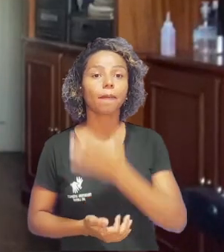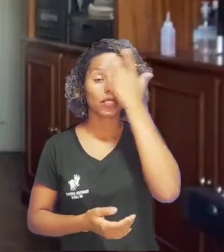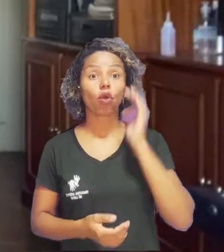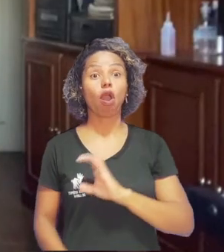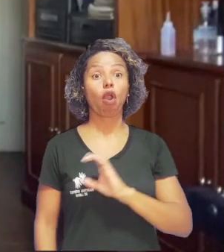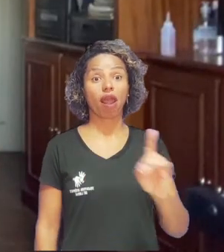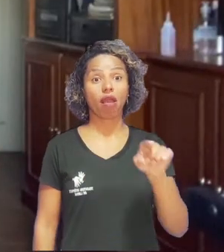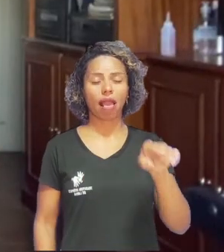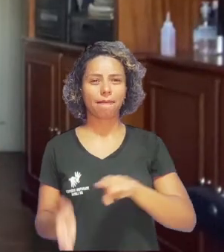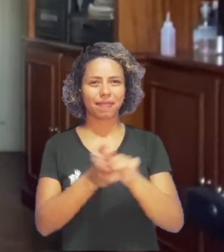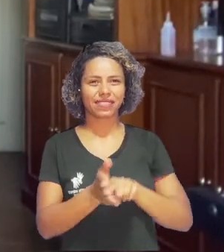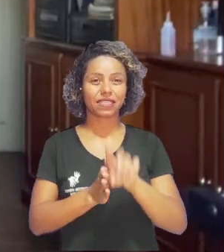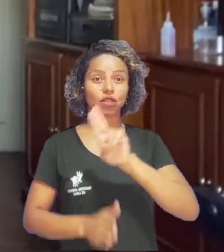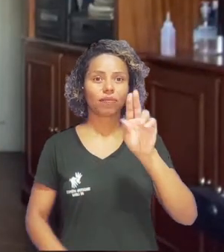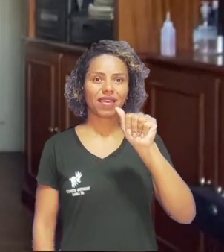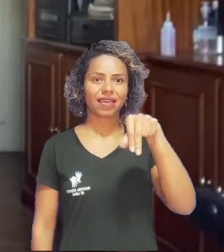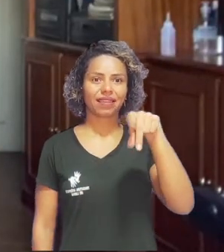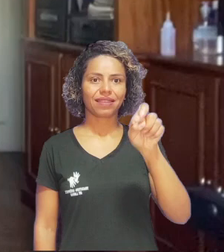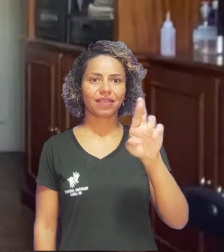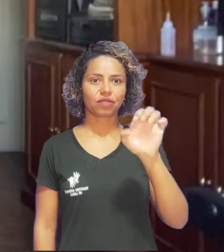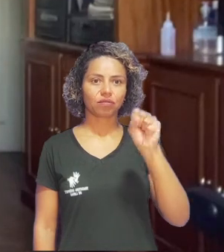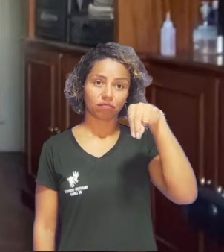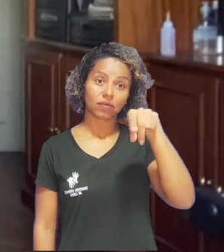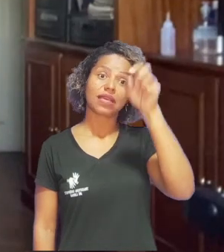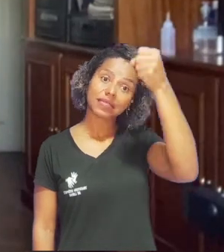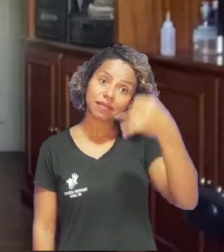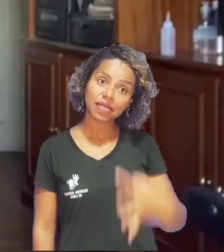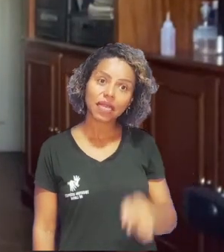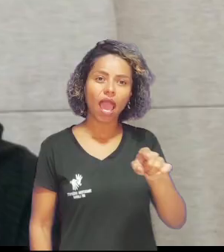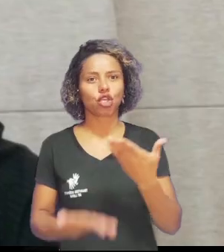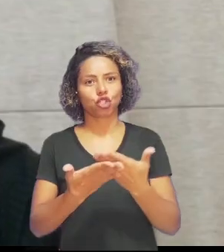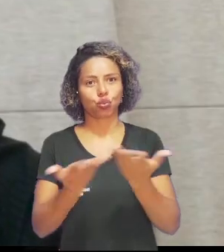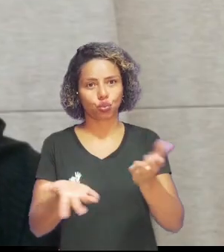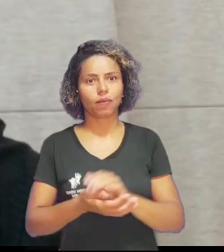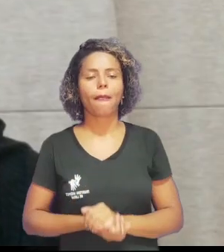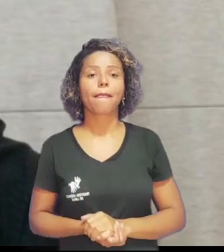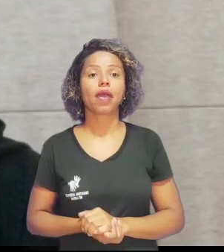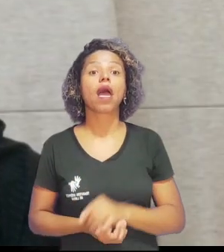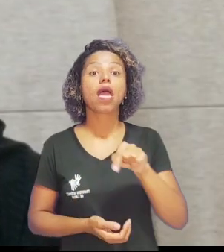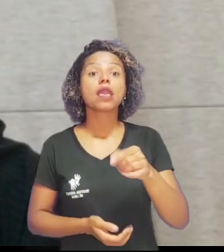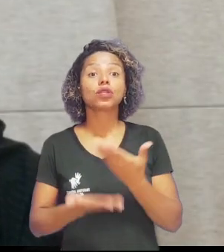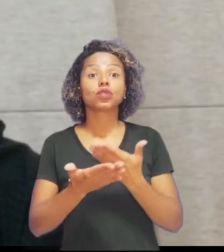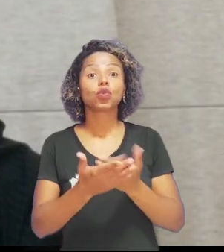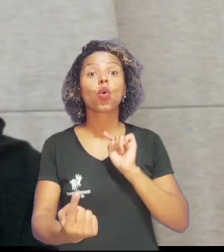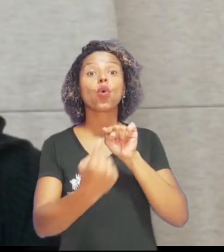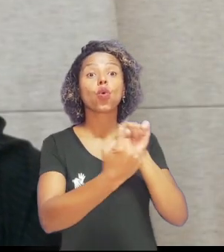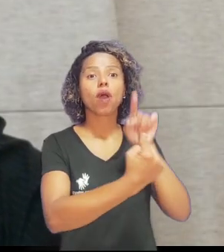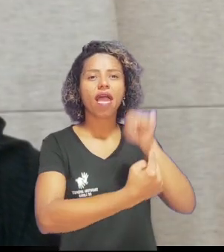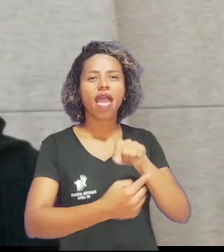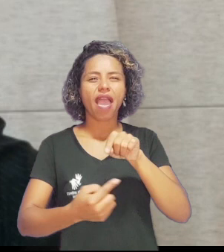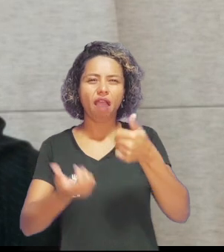coordenador da pesquisa, Anderson José, fala mais sobre esse estudo. Nós estamos conduzindo um estudo